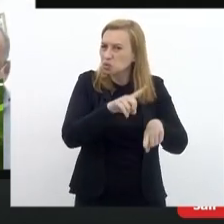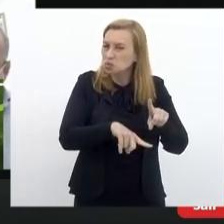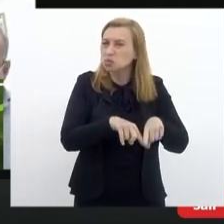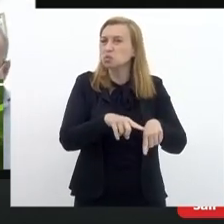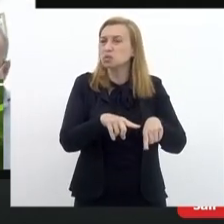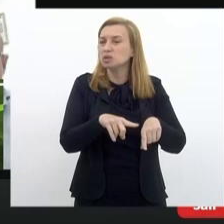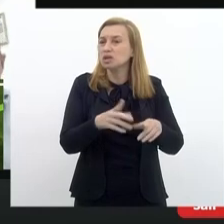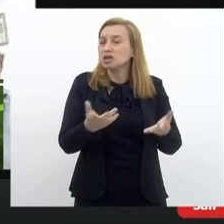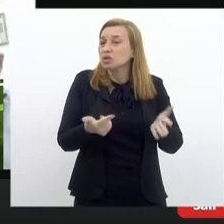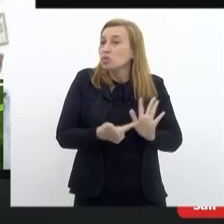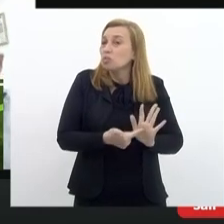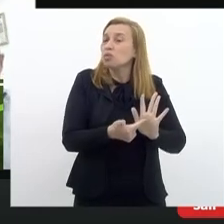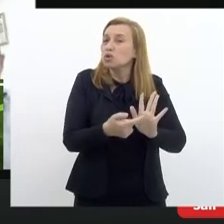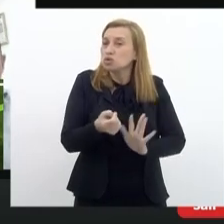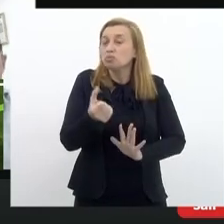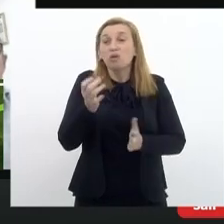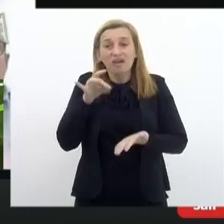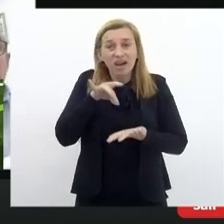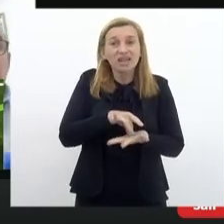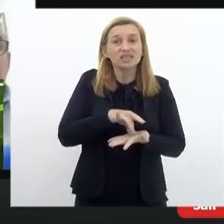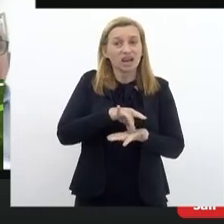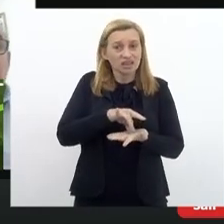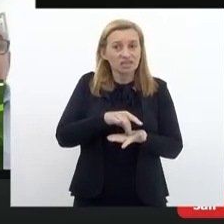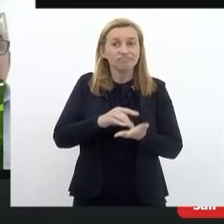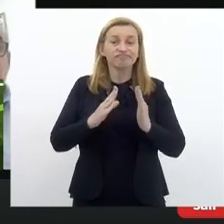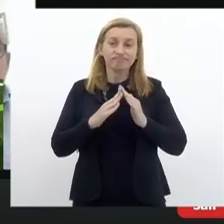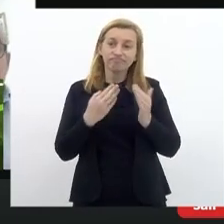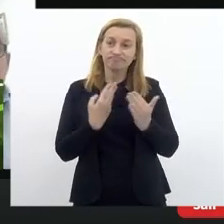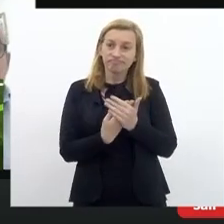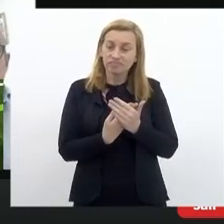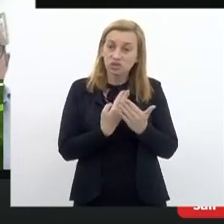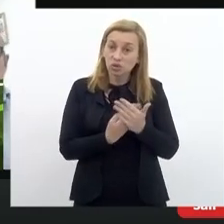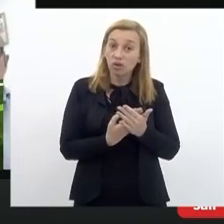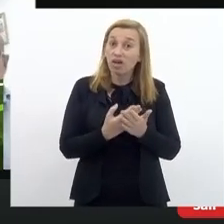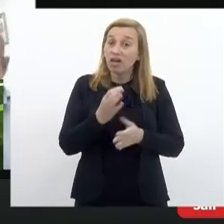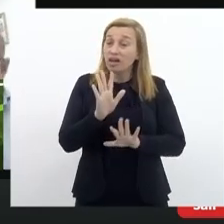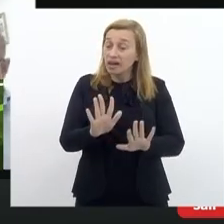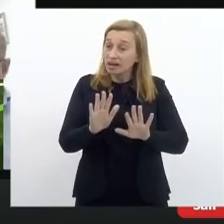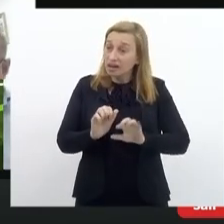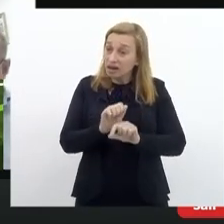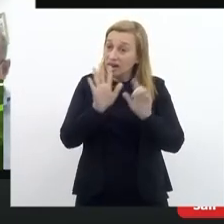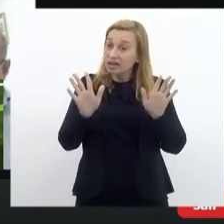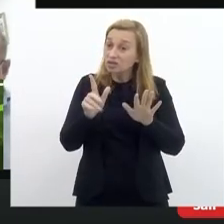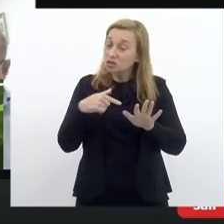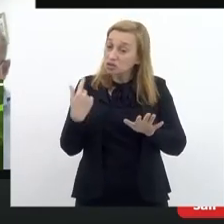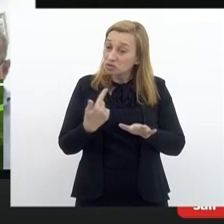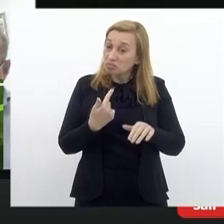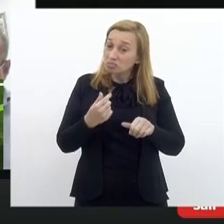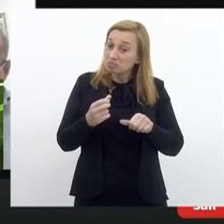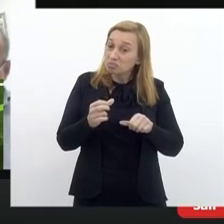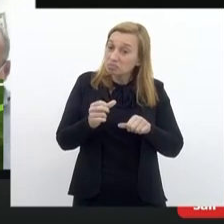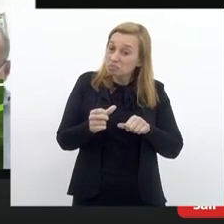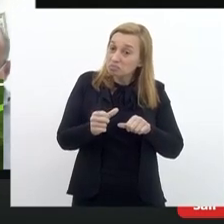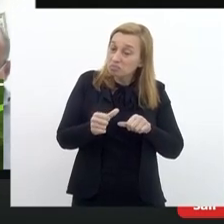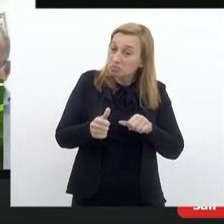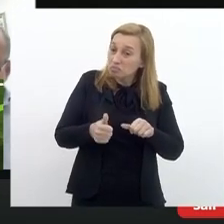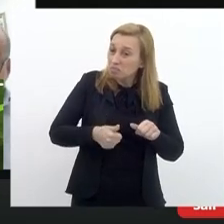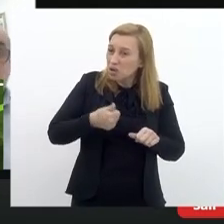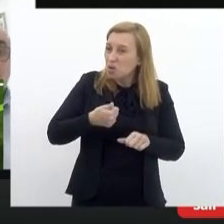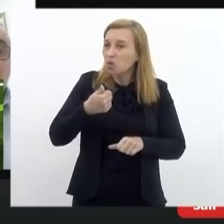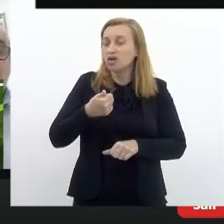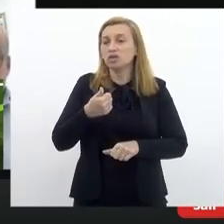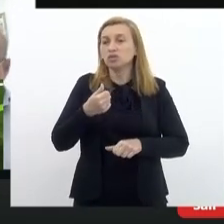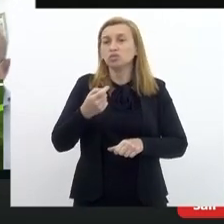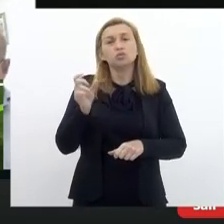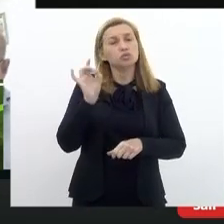reflete um pouco a realidade das escolas. É claro que a gente está melhorando ao longo dos